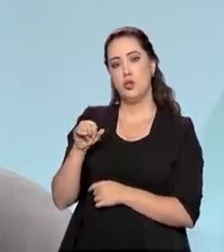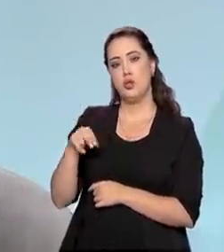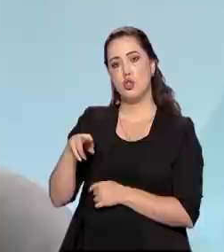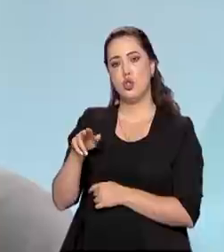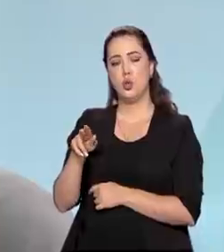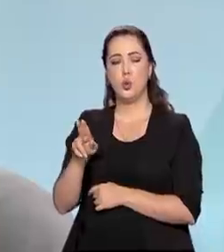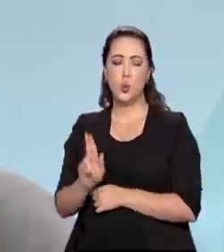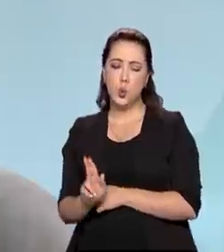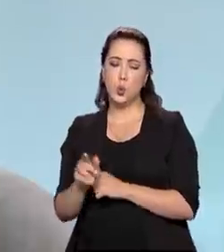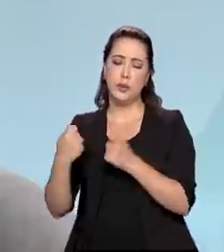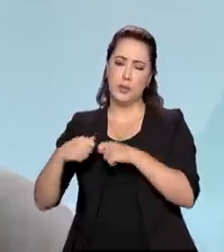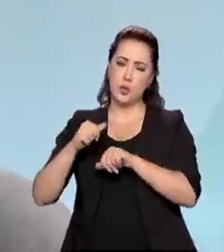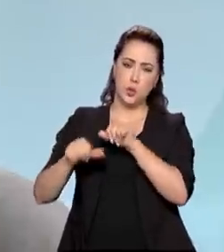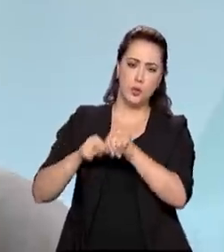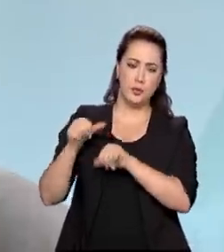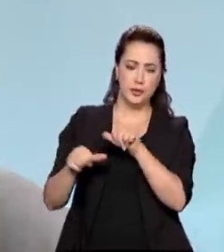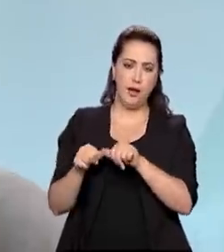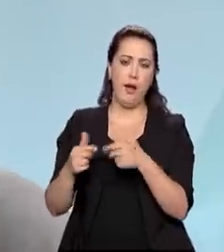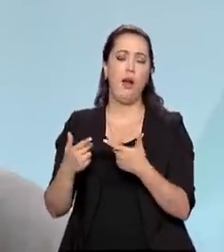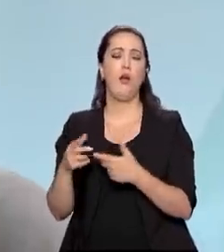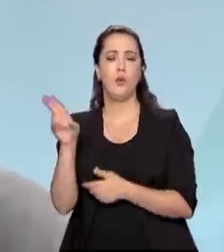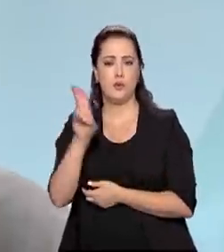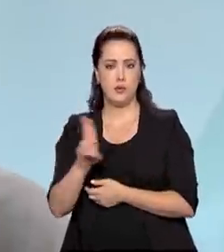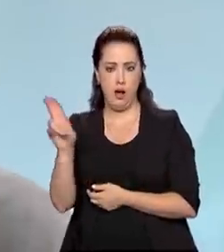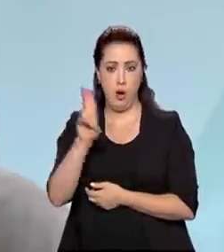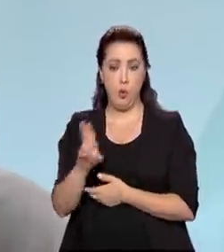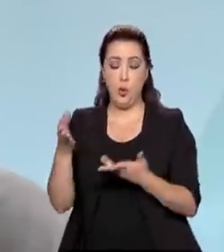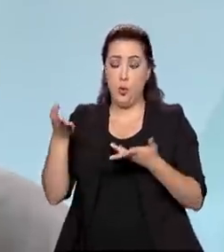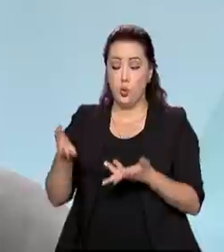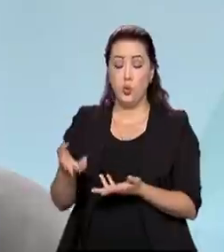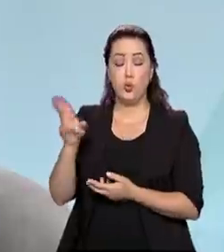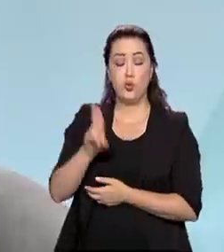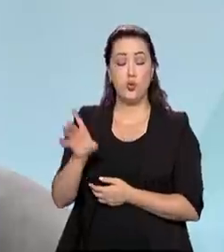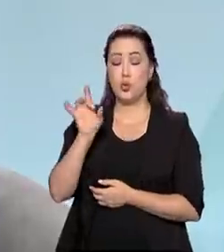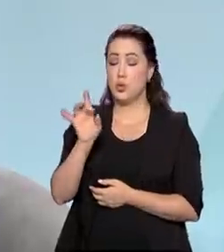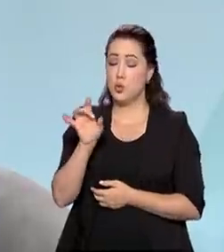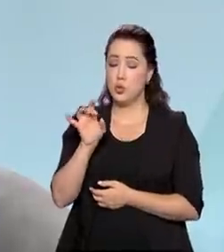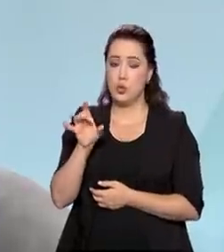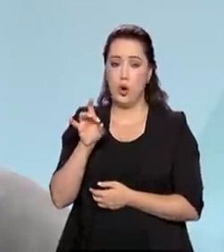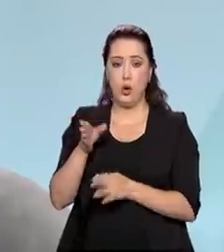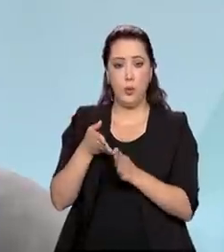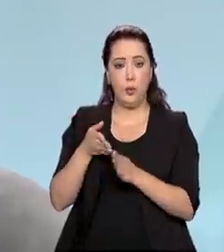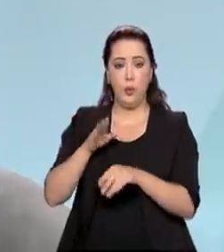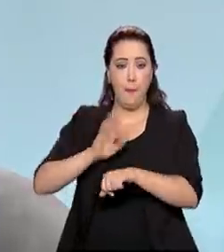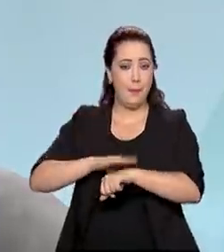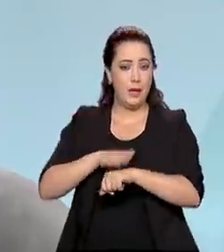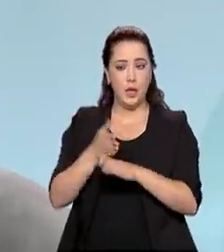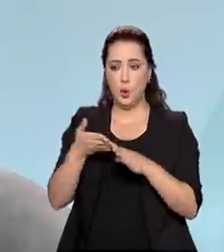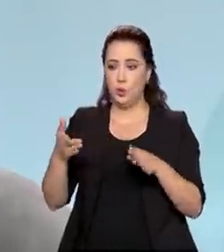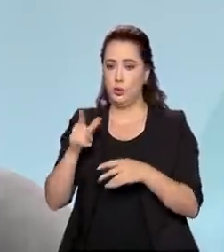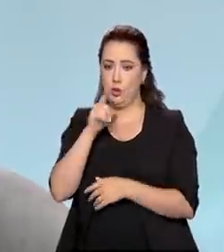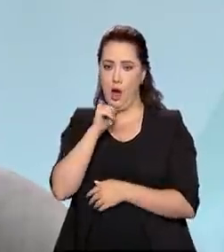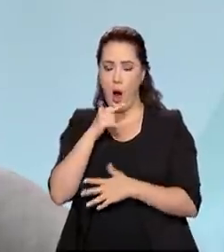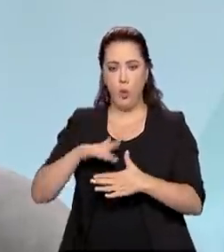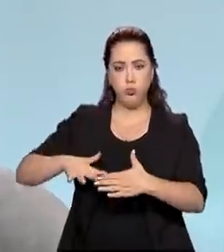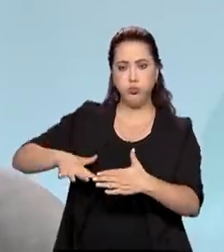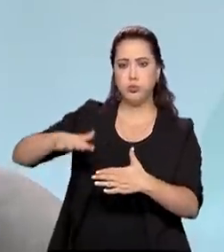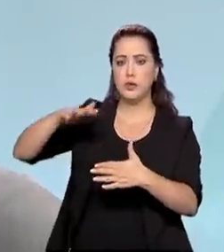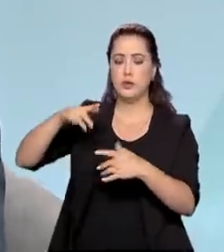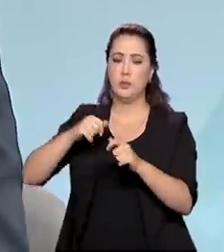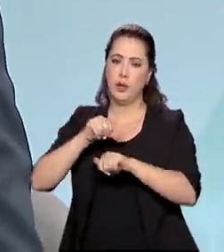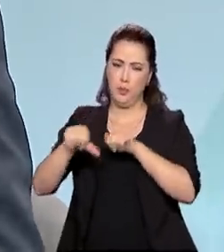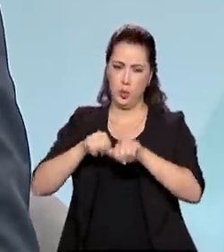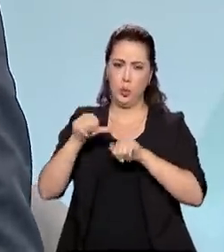o projeto, se transformar numa usina de fio d'água e hoje ela sofre as consequências dessa alteração de